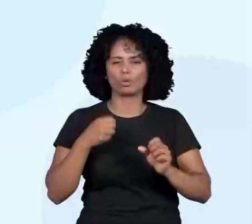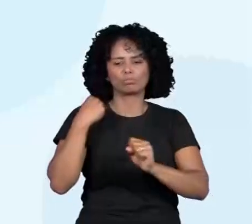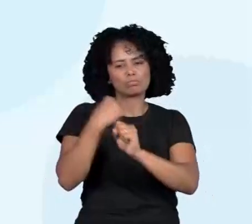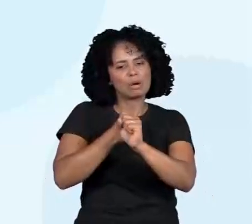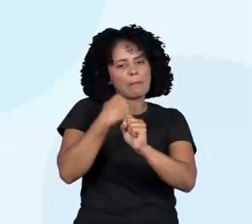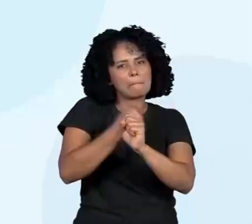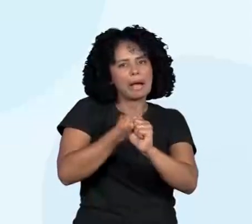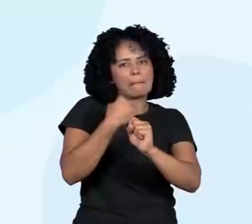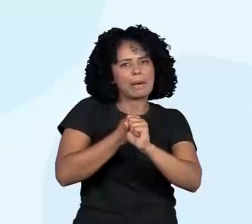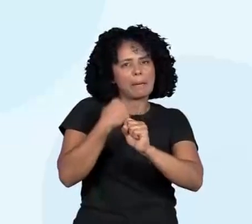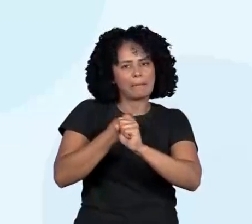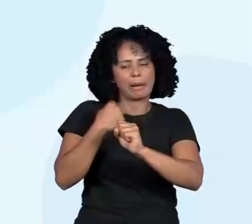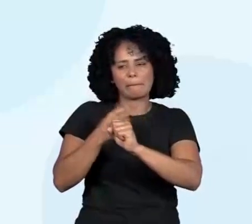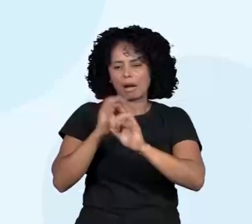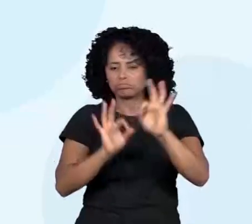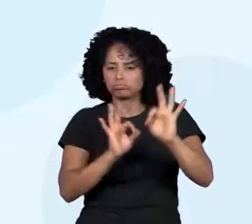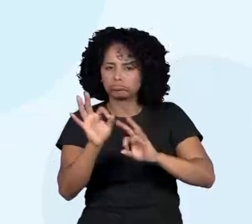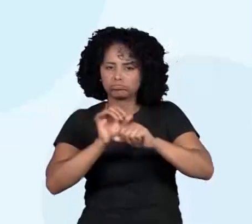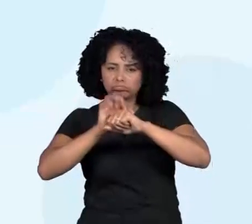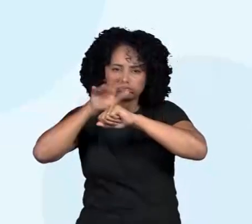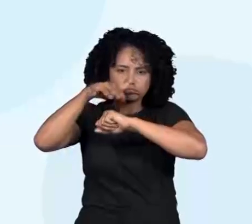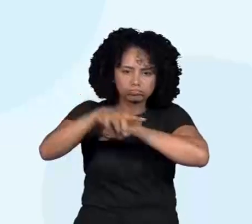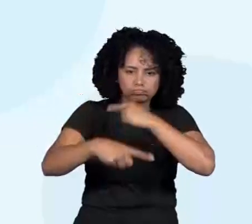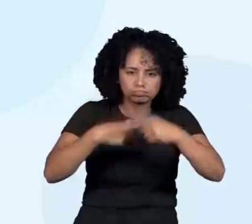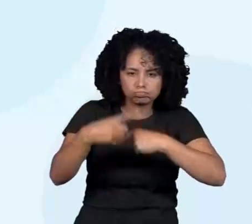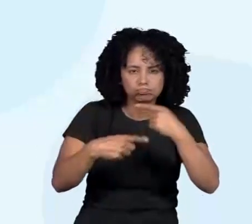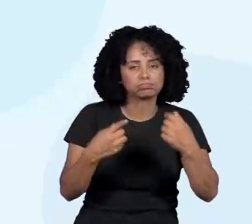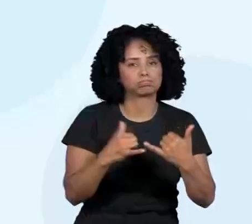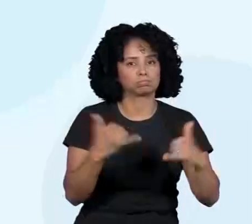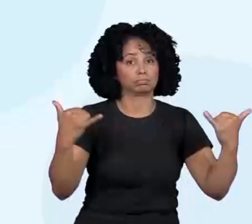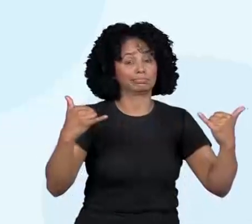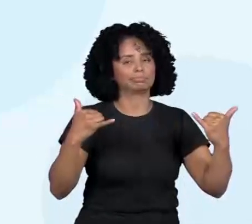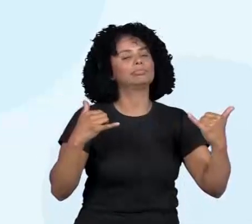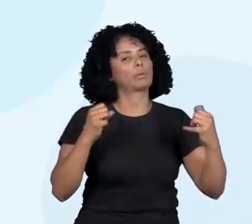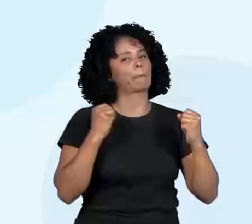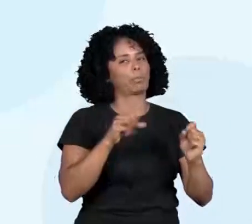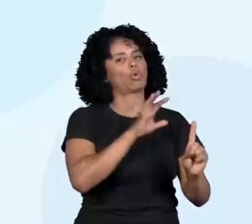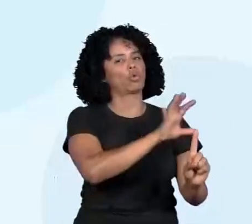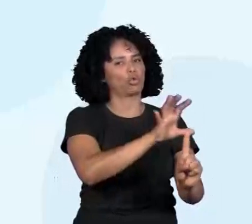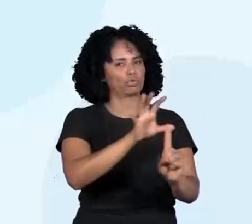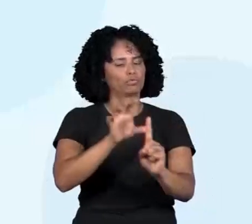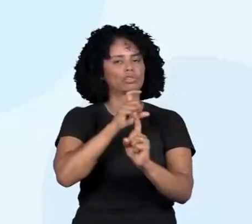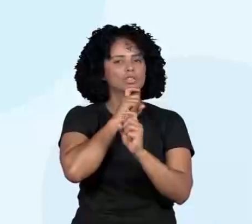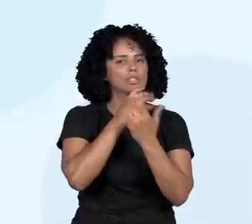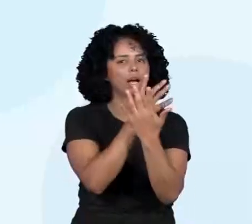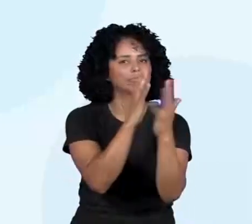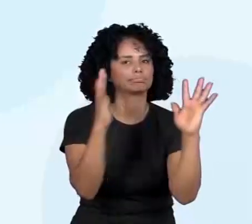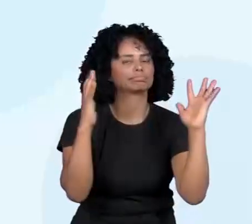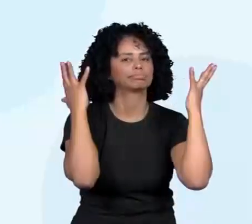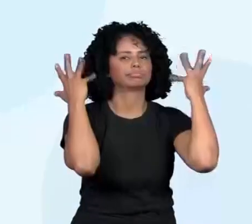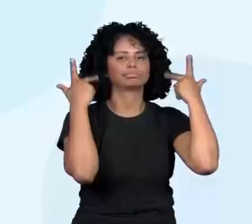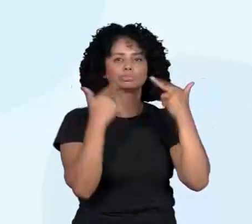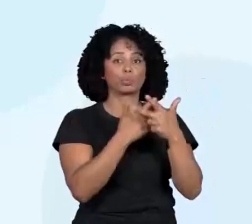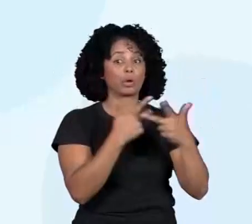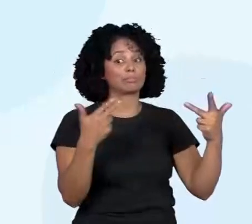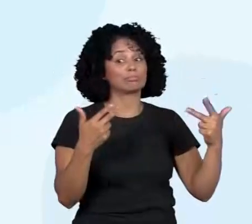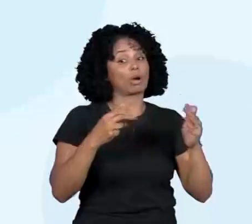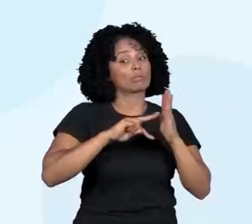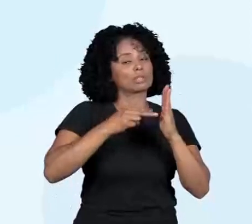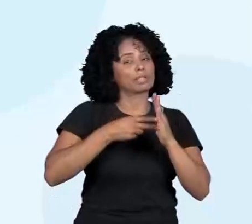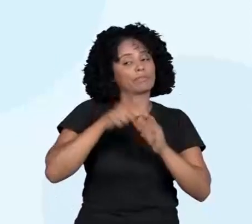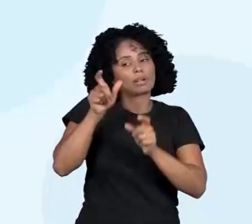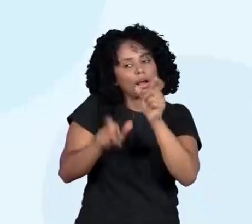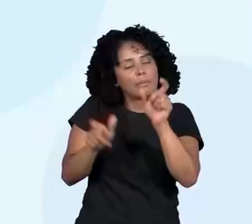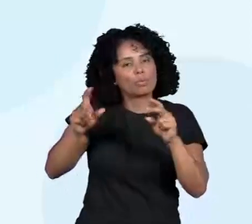hidrelétrica também causa impactos ambientais, né? Porque, querendo ou não, é a ação do homem em um local que